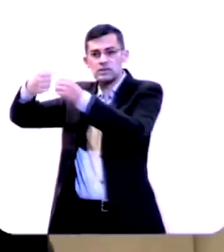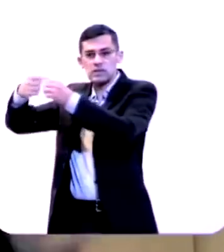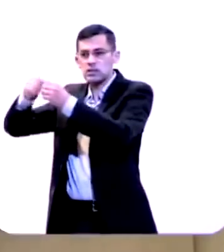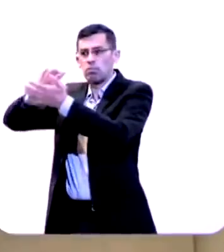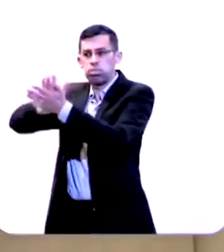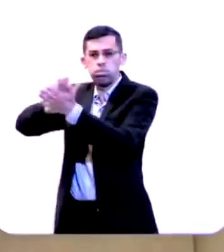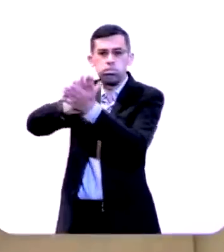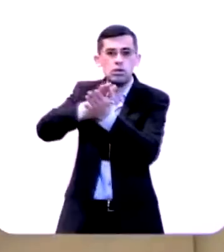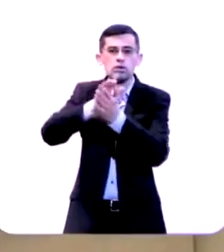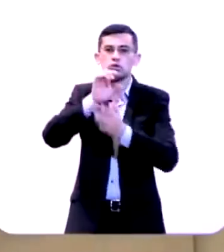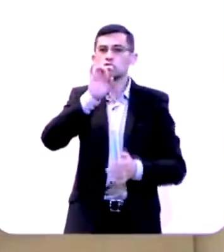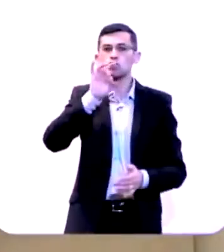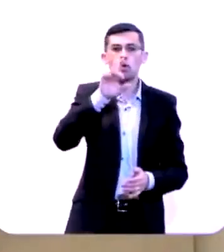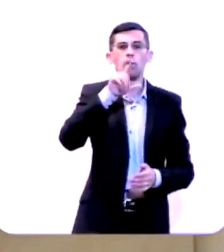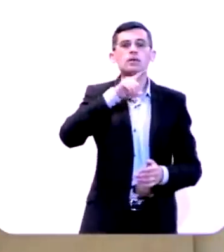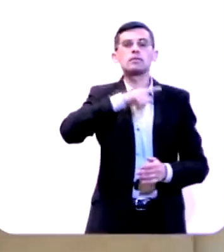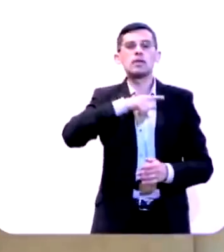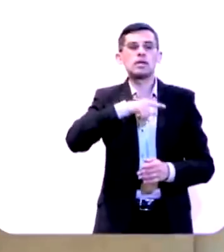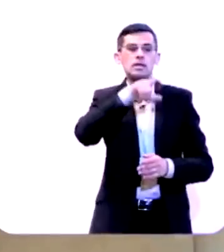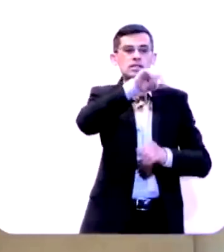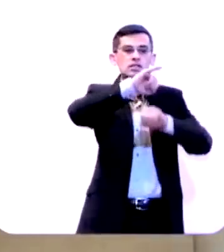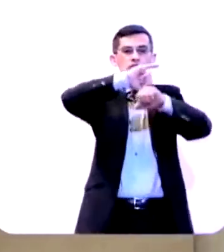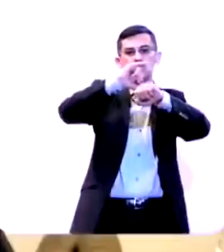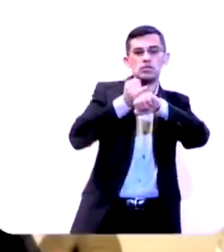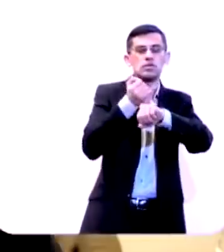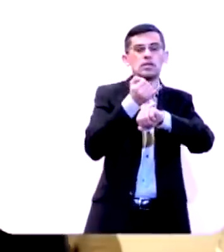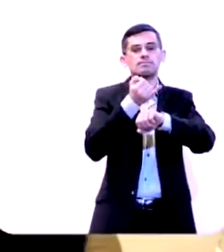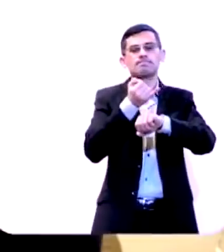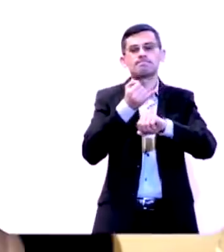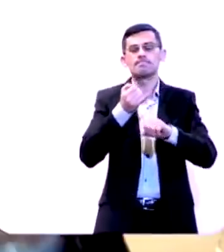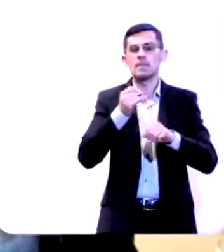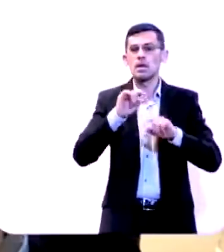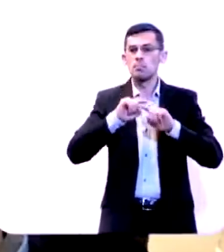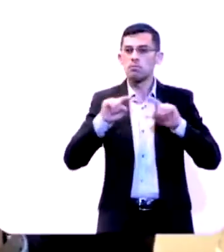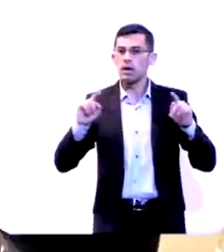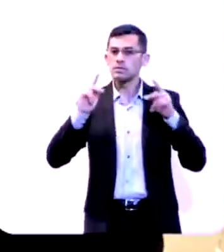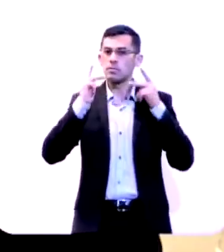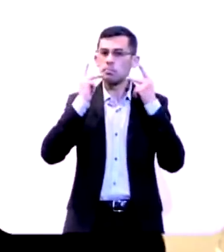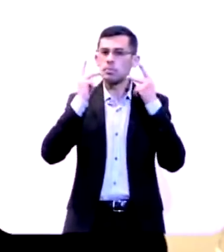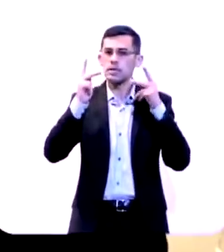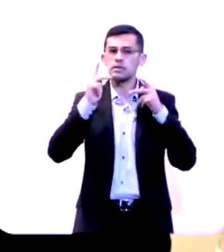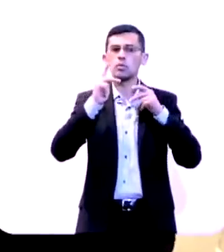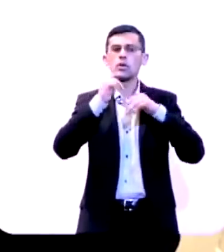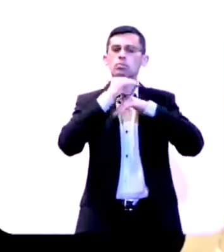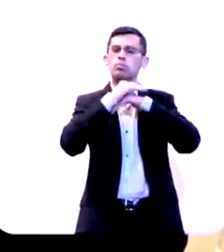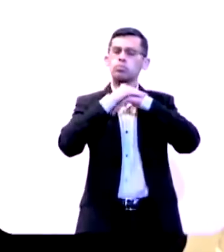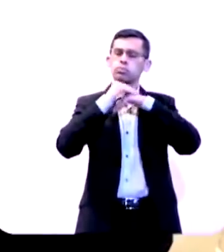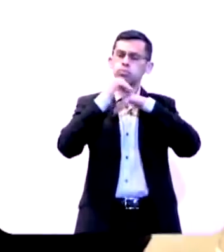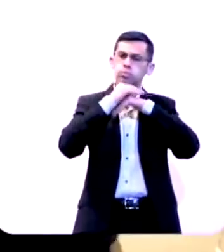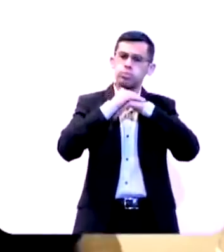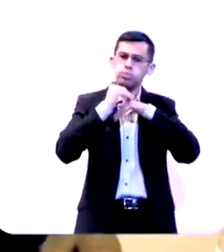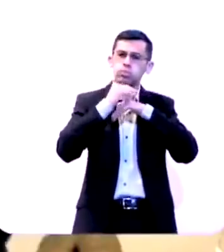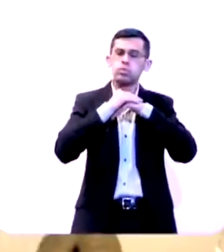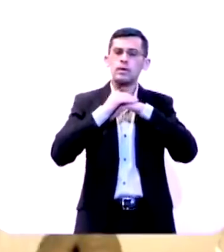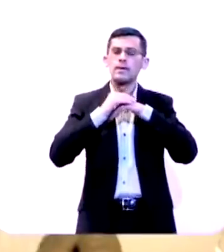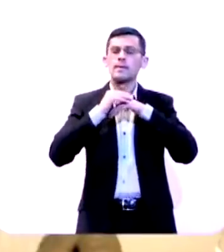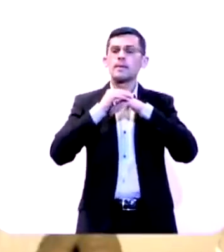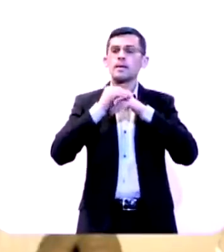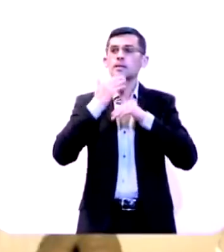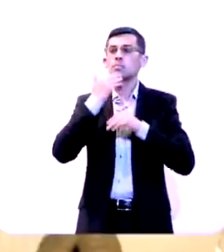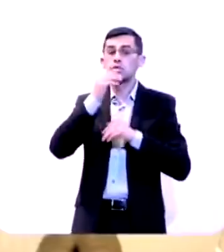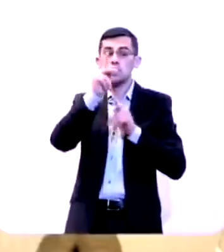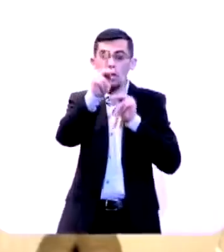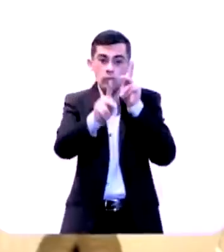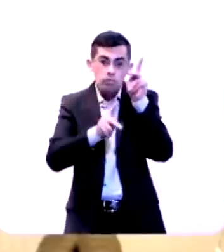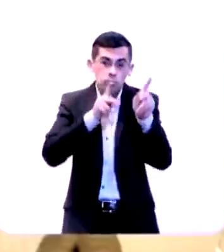já tinham caído. Só restava Jerusalém. É uma mensagem de conforto que pedia